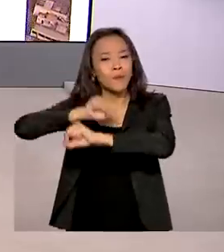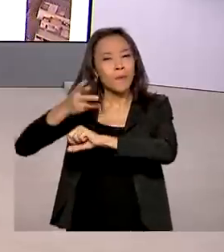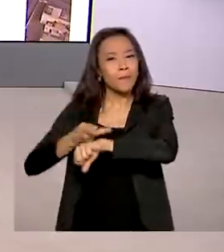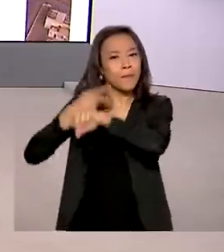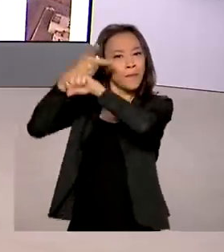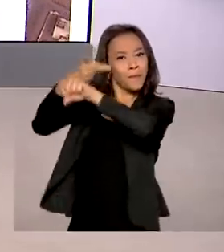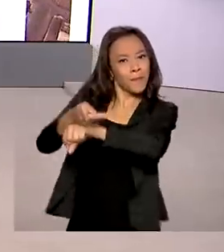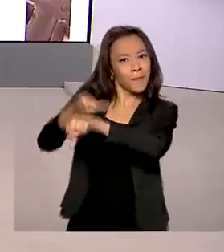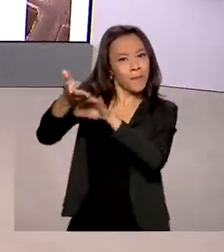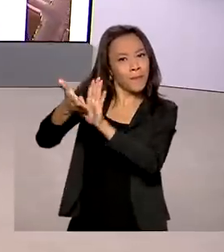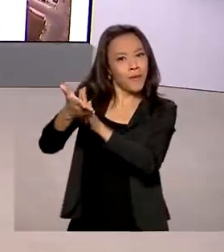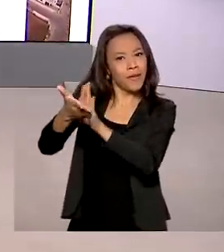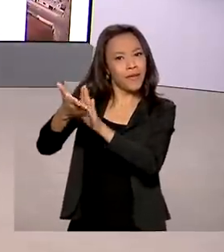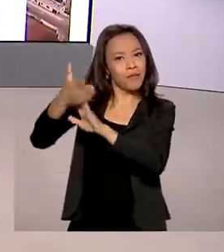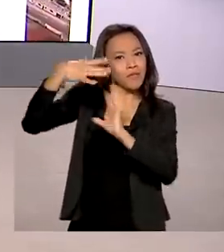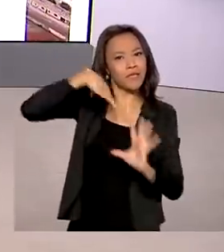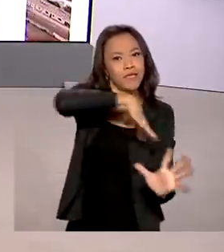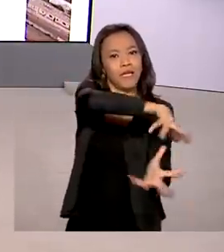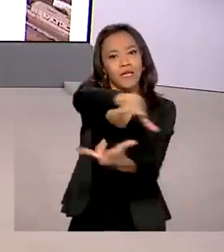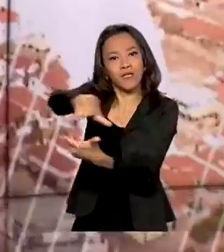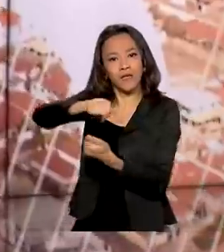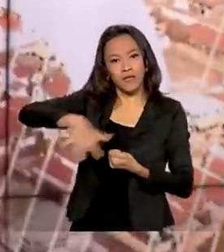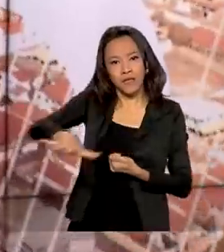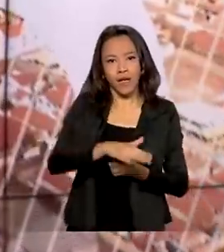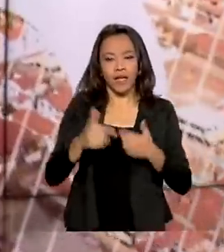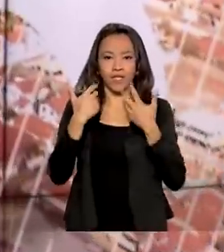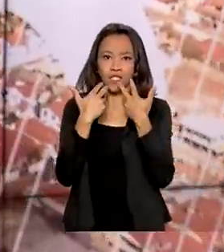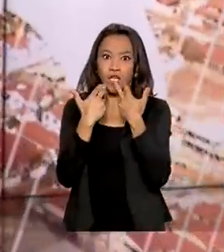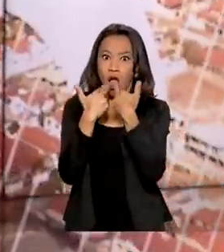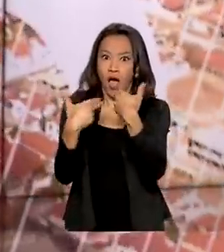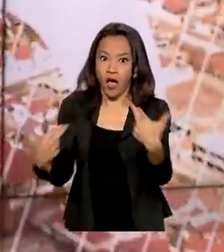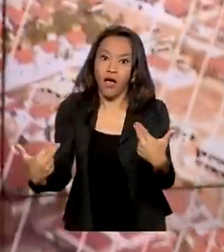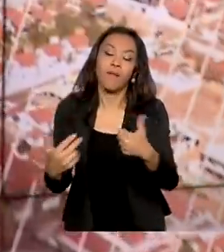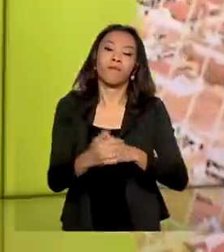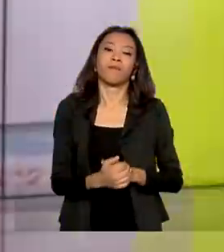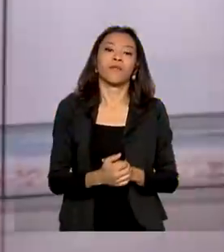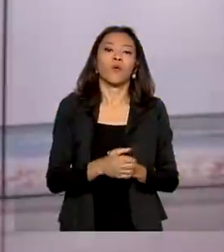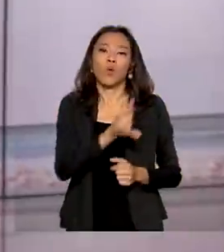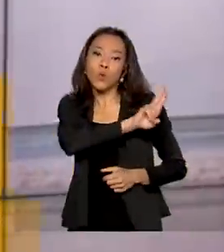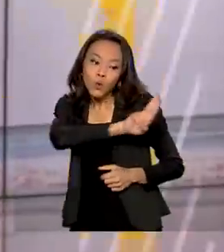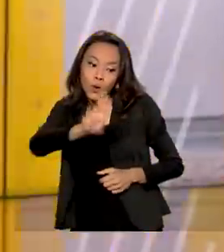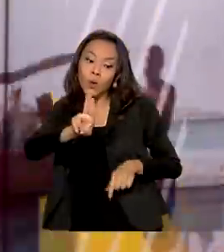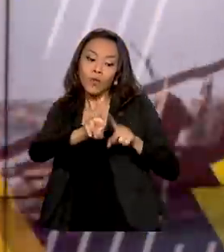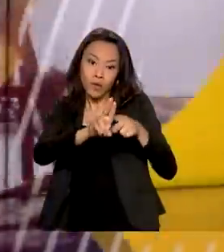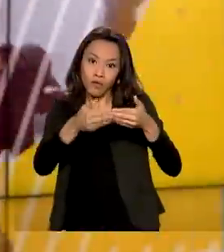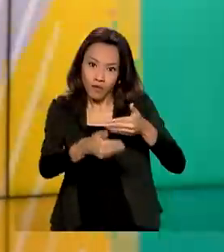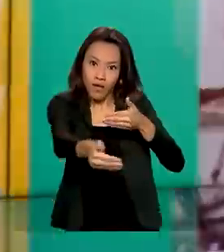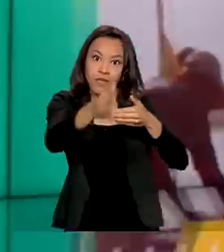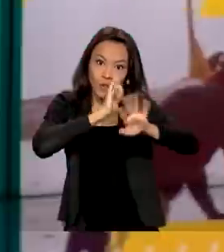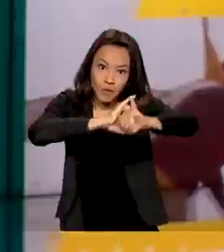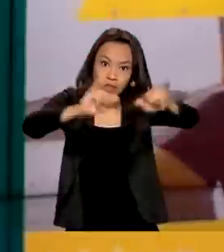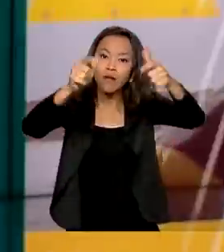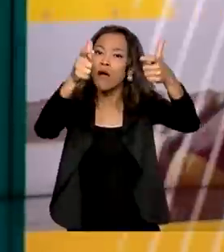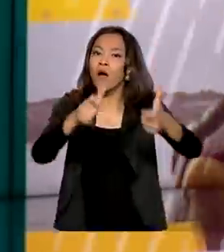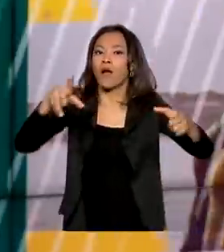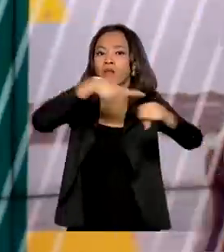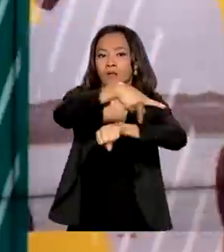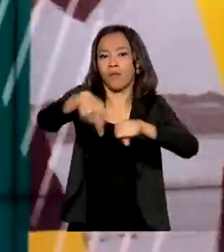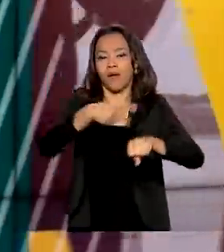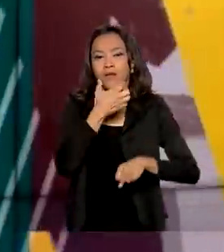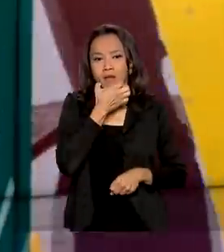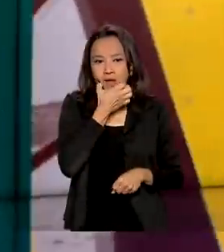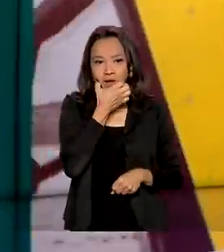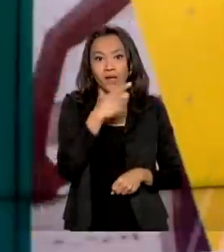prêmios internacionais da área de inovação. O vencedor deve ser anunciado ainda hoje na Inglaterra. O projeto